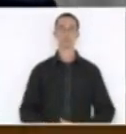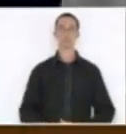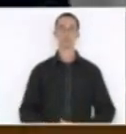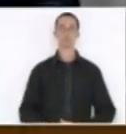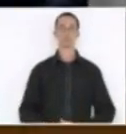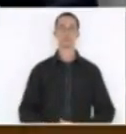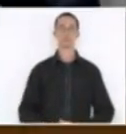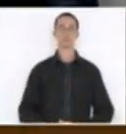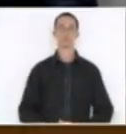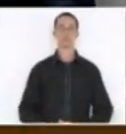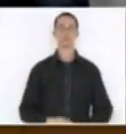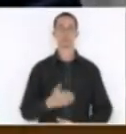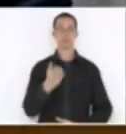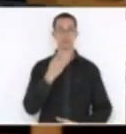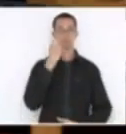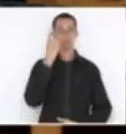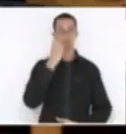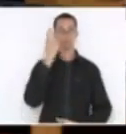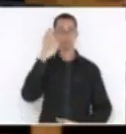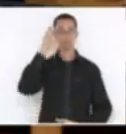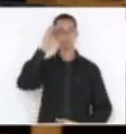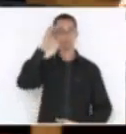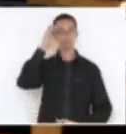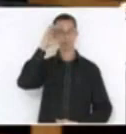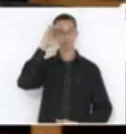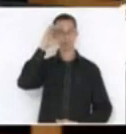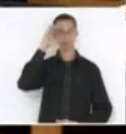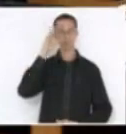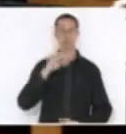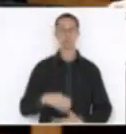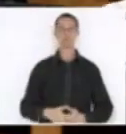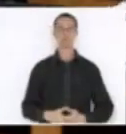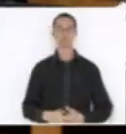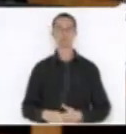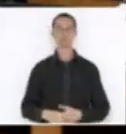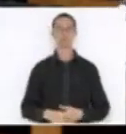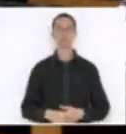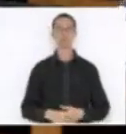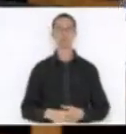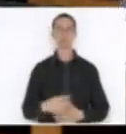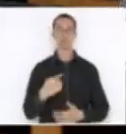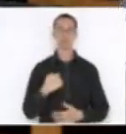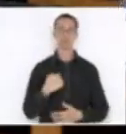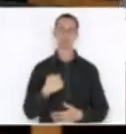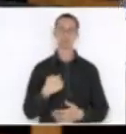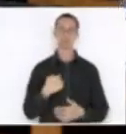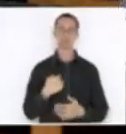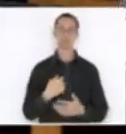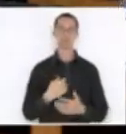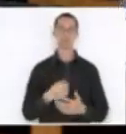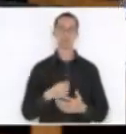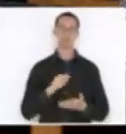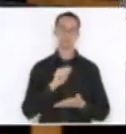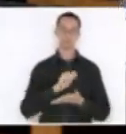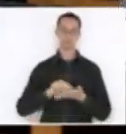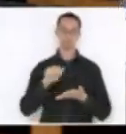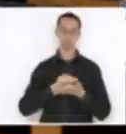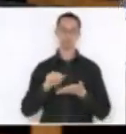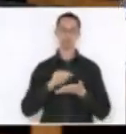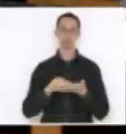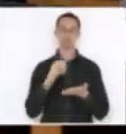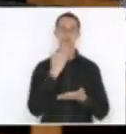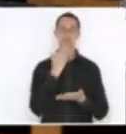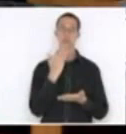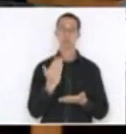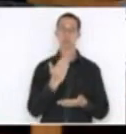Presidente, eu inclusive subscrevi um requerimento que está na mesa para que